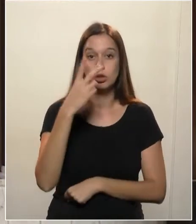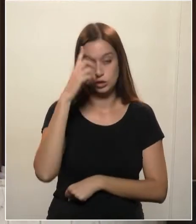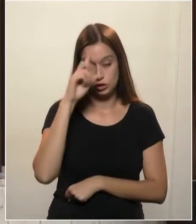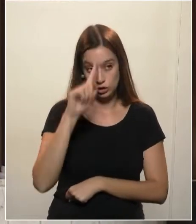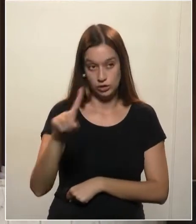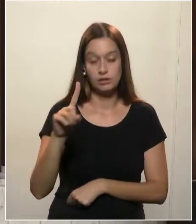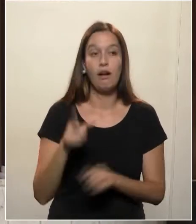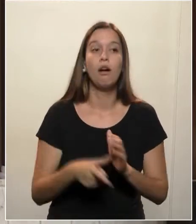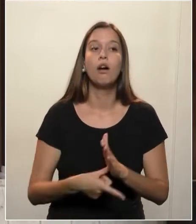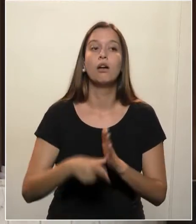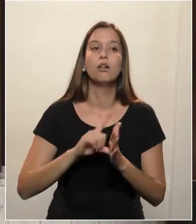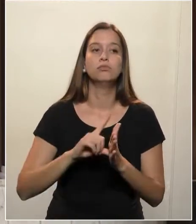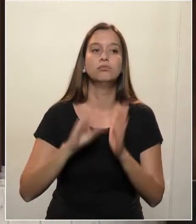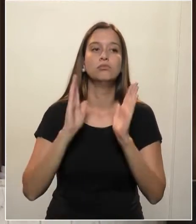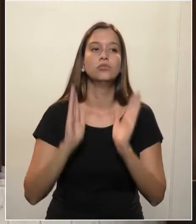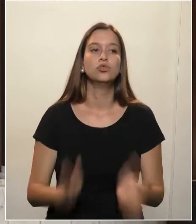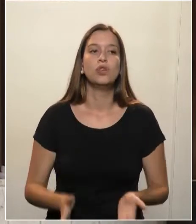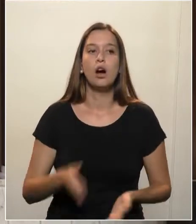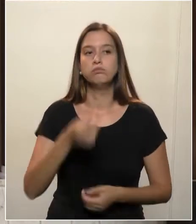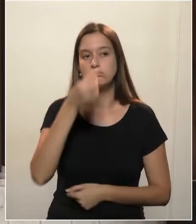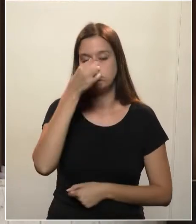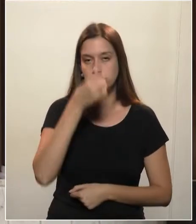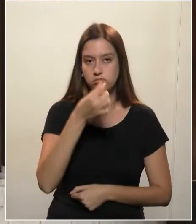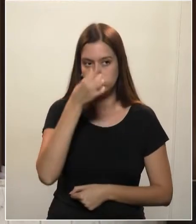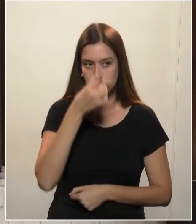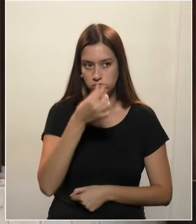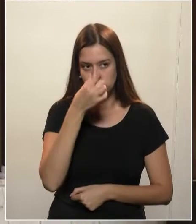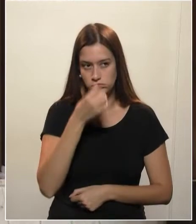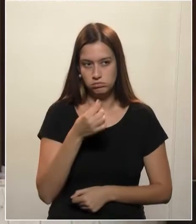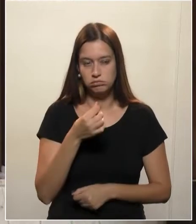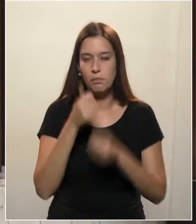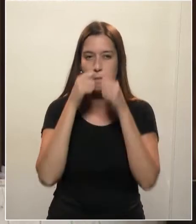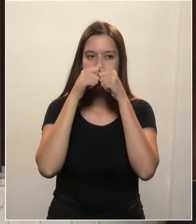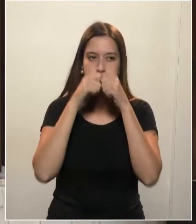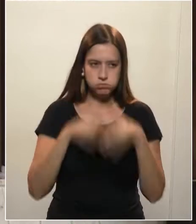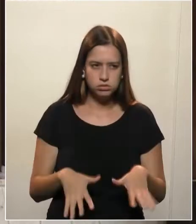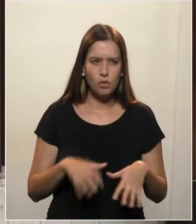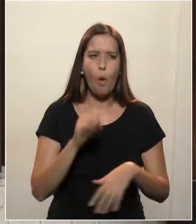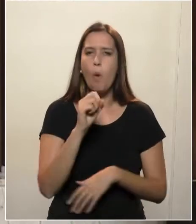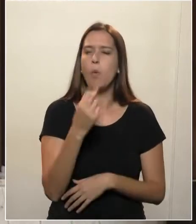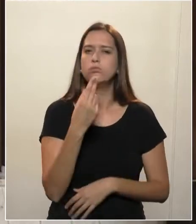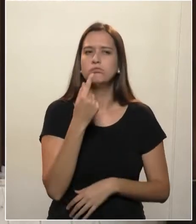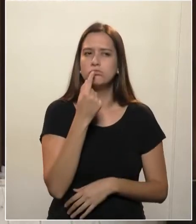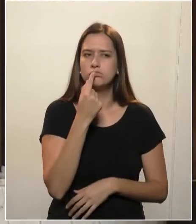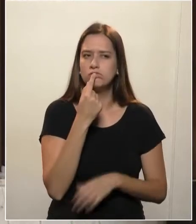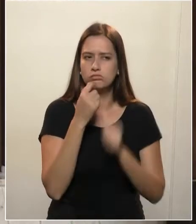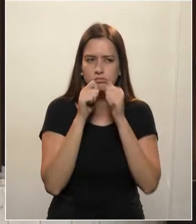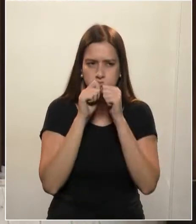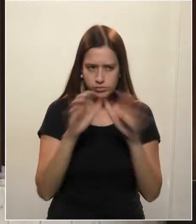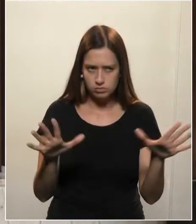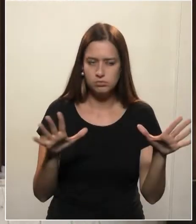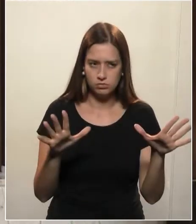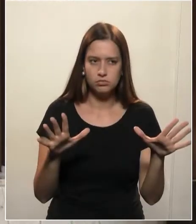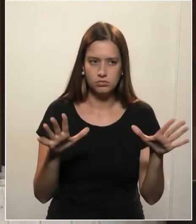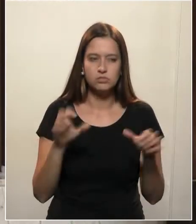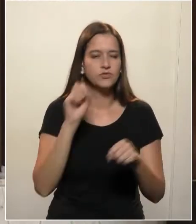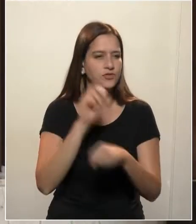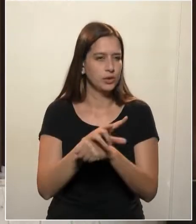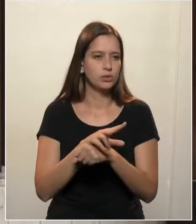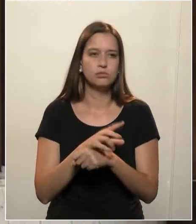na orofaringe dele e através das gotículas de saliva ele acaba espalhando o vírus. Ele não tem sintomas ainda.